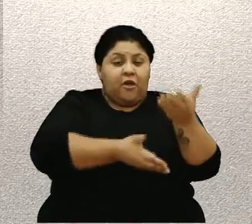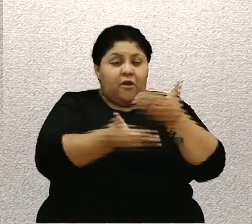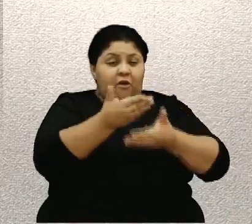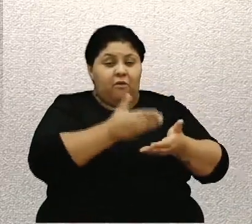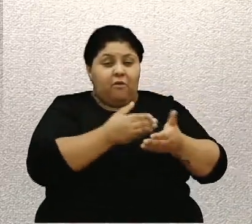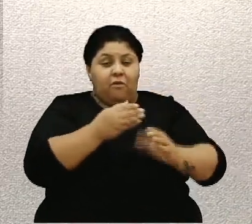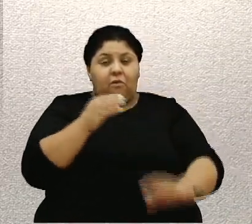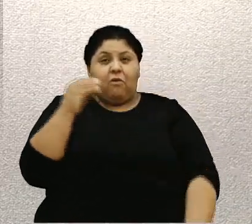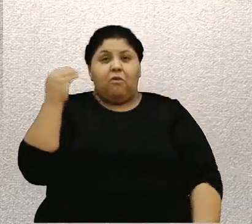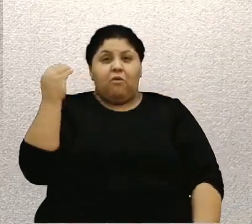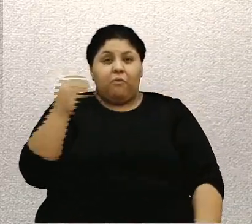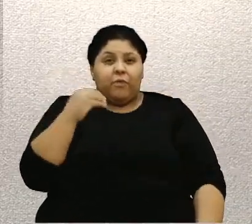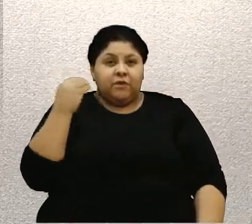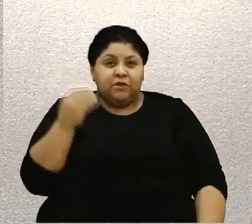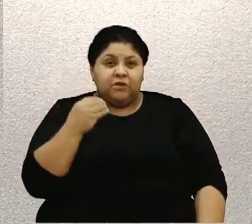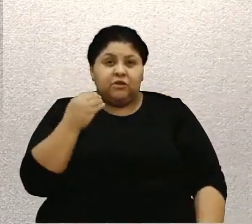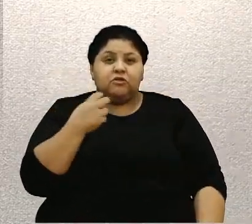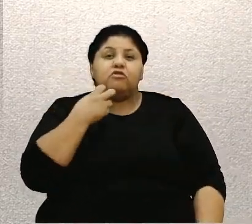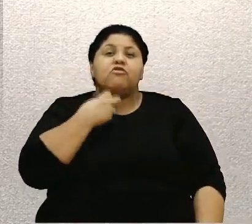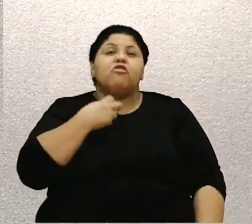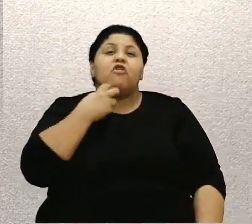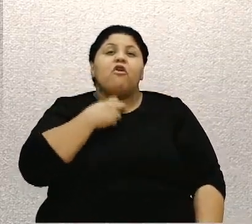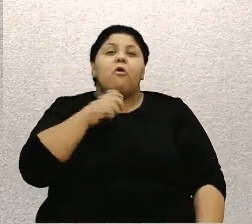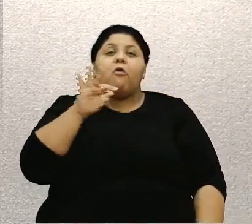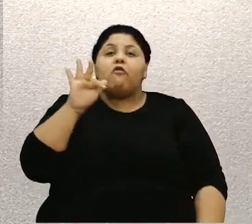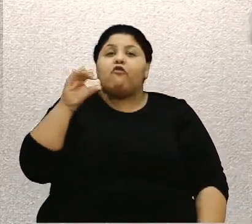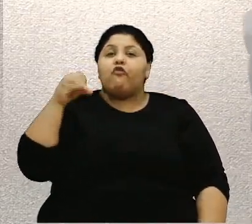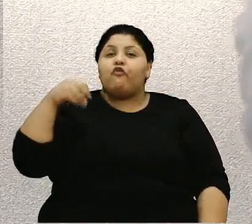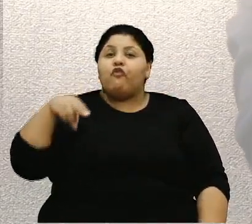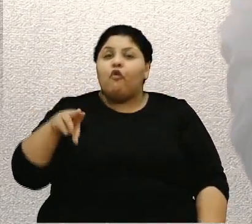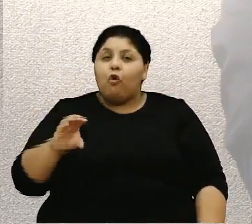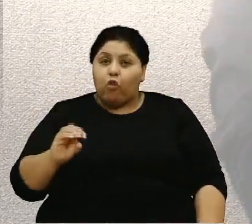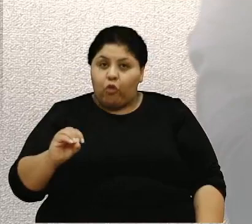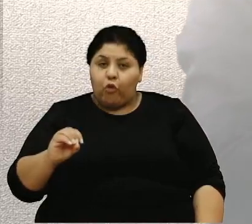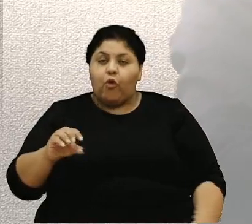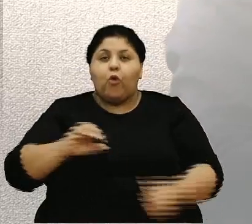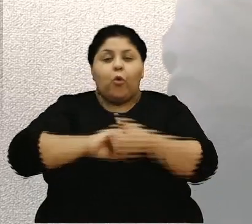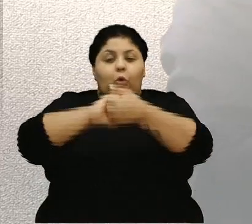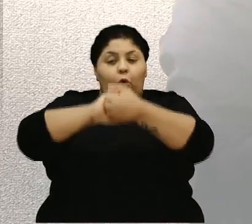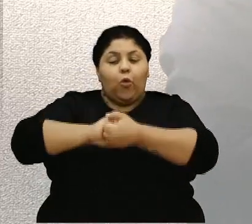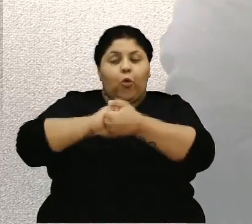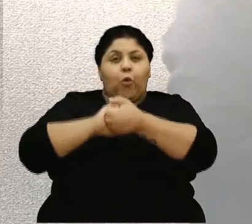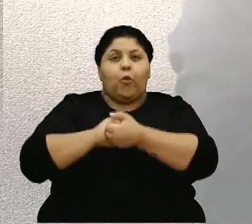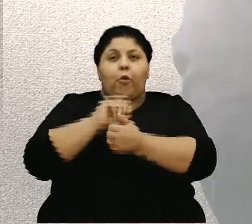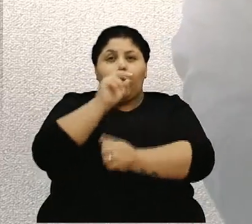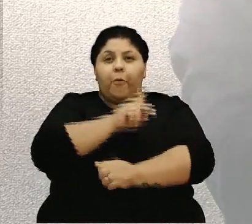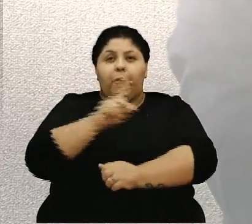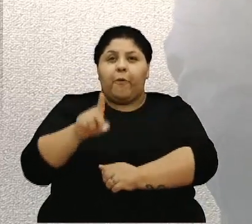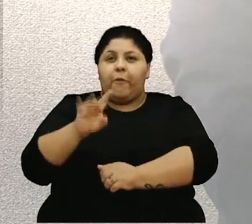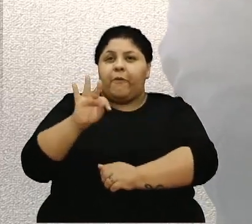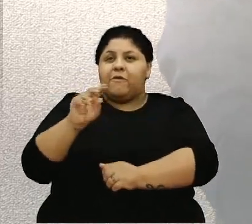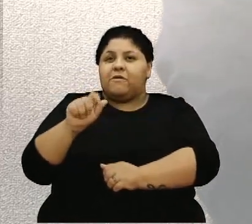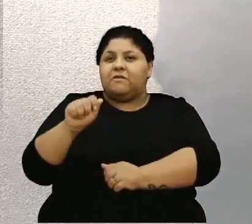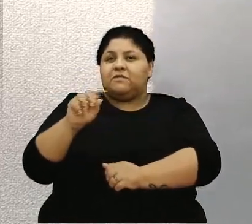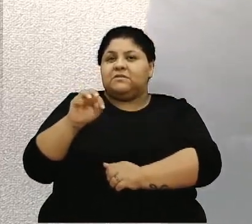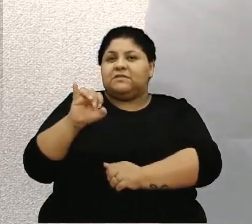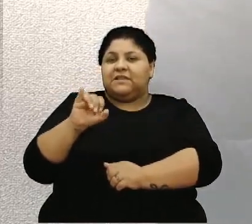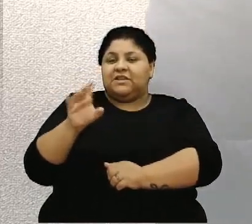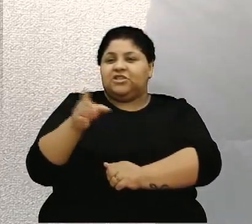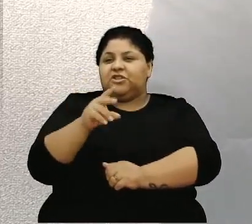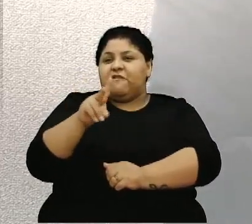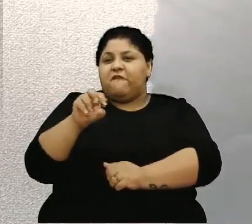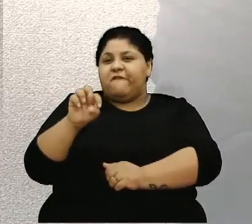psicólogos, fonoaudiólogos. E aqui eu gostaria de cumprimentar a prof. Tati Vergani e toda a sua